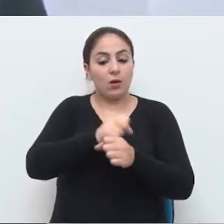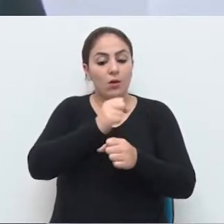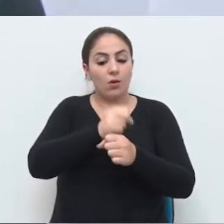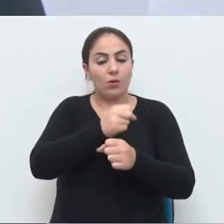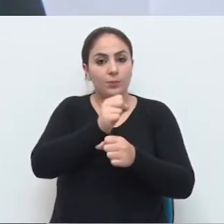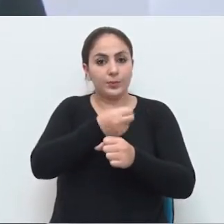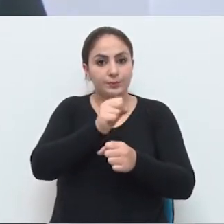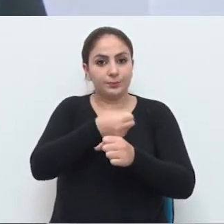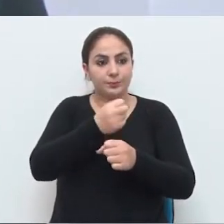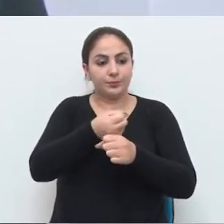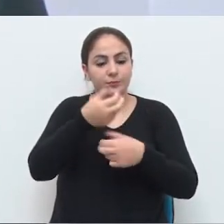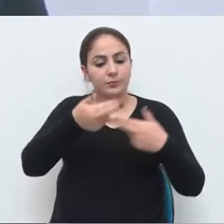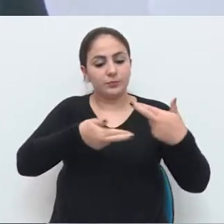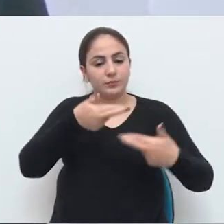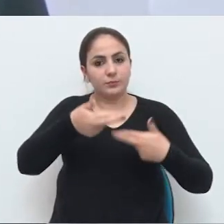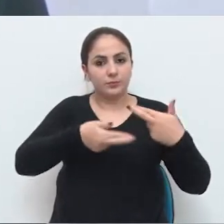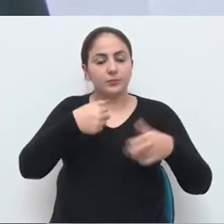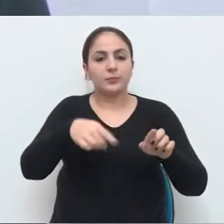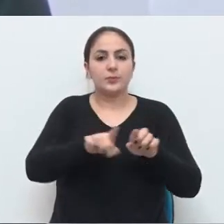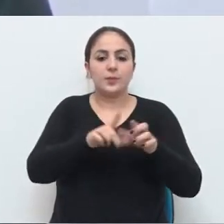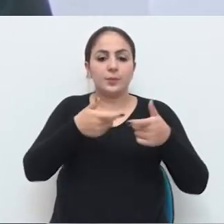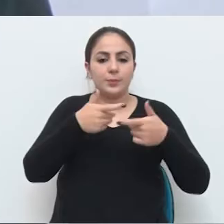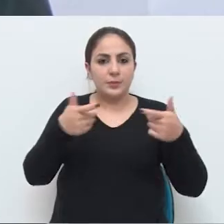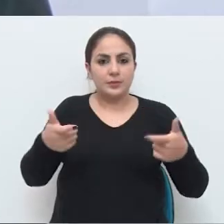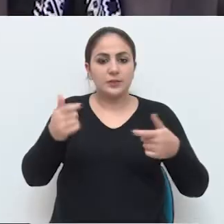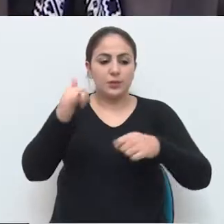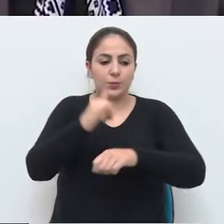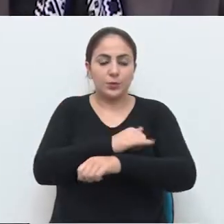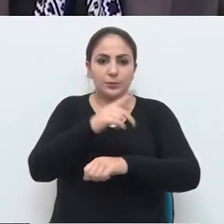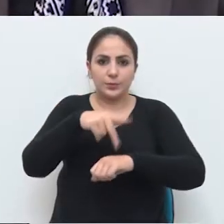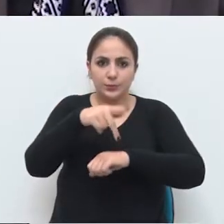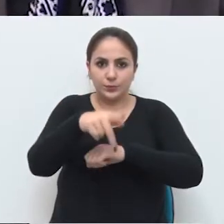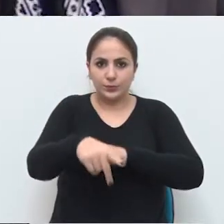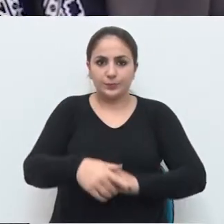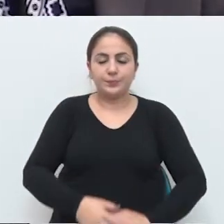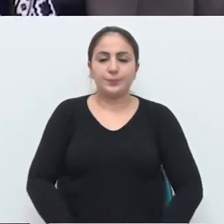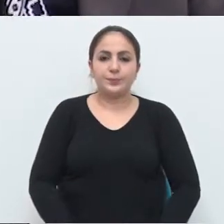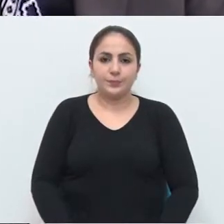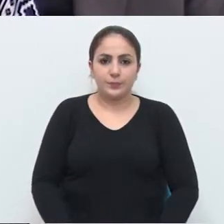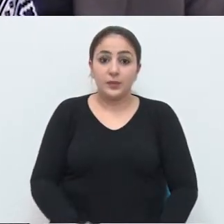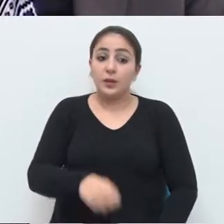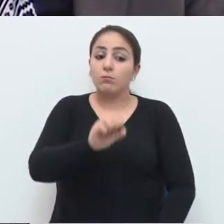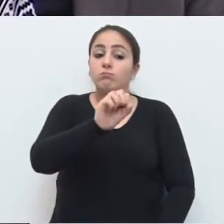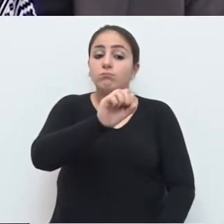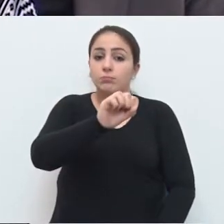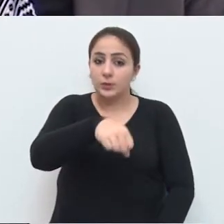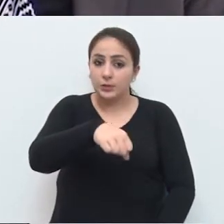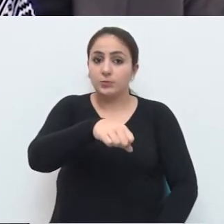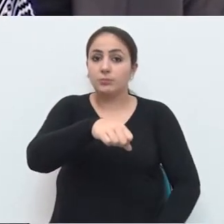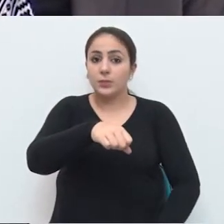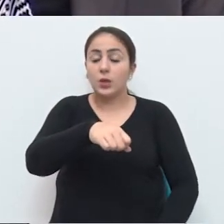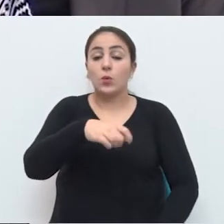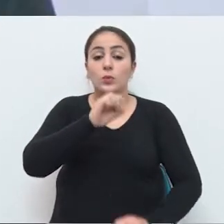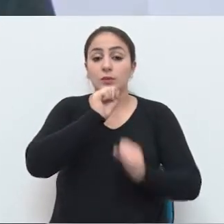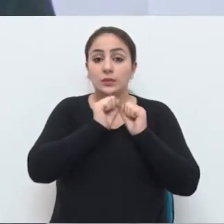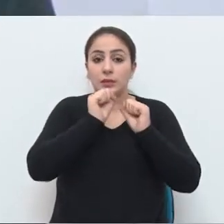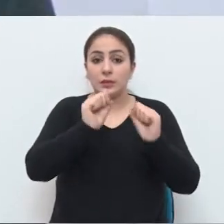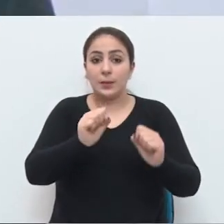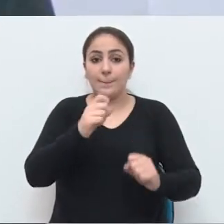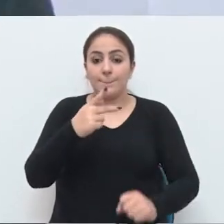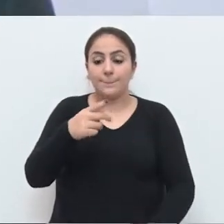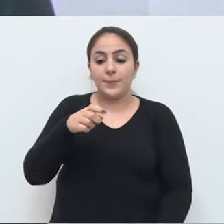das obras da reforma e ampliação do aeroporto de Passo Fundo. Sim. O